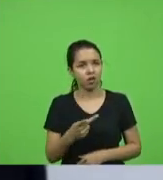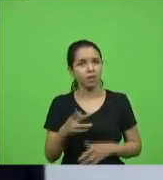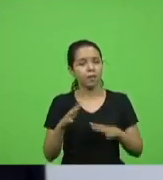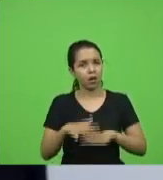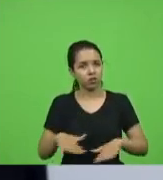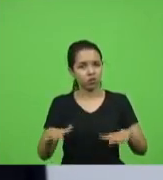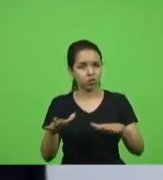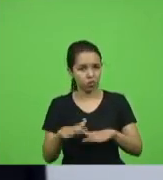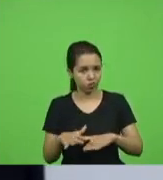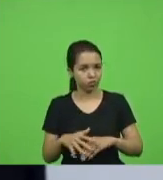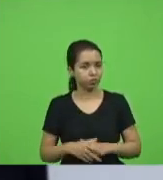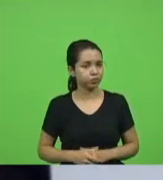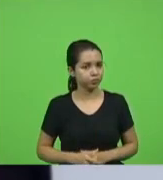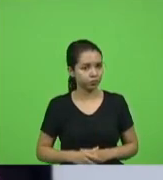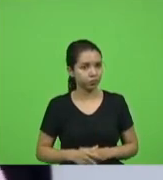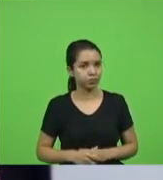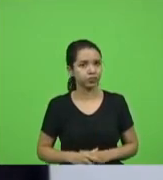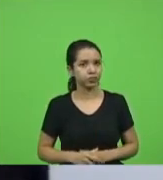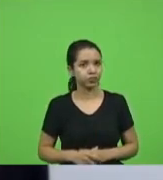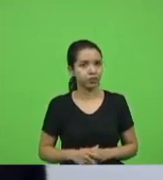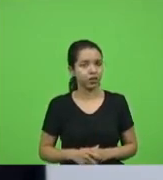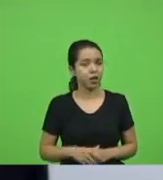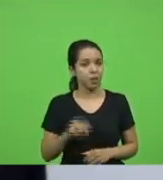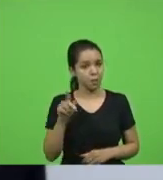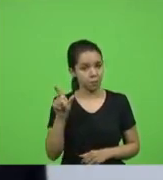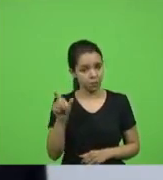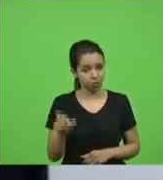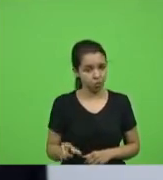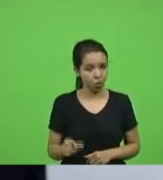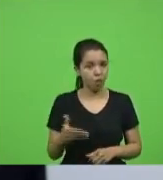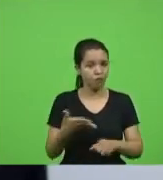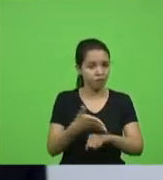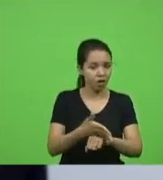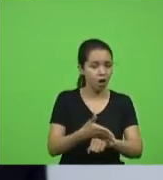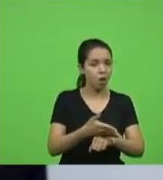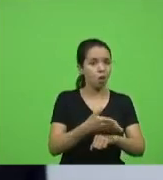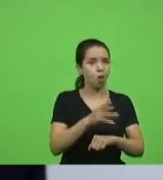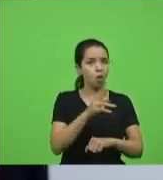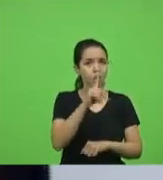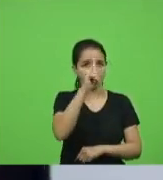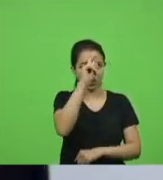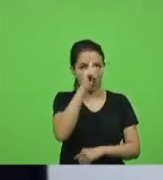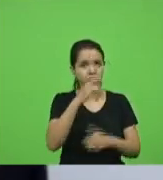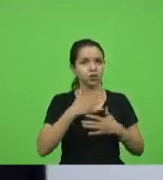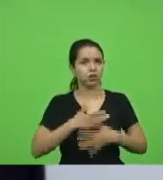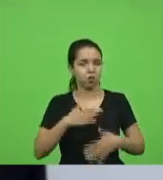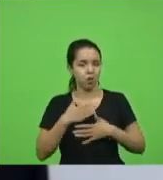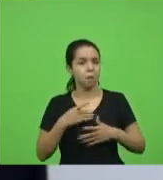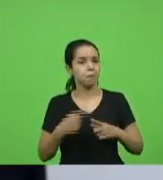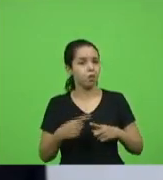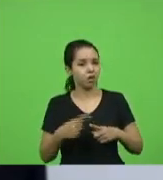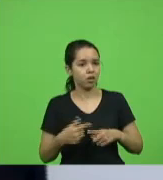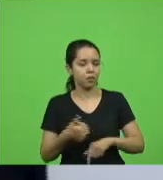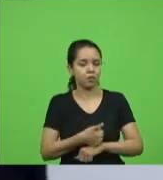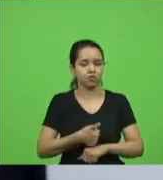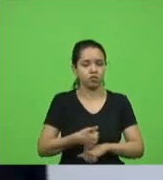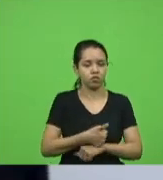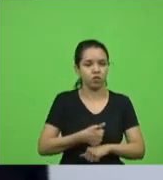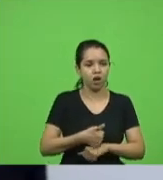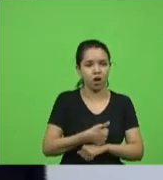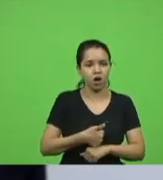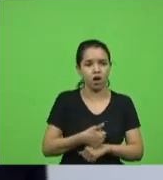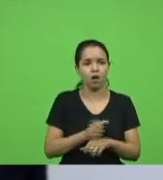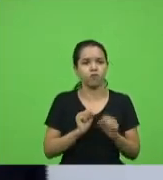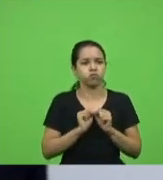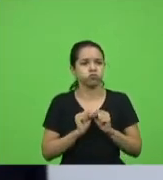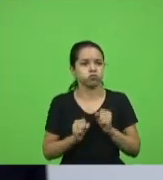olha depois que a pessoa está num hospital fica tranquilo porque os profissionais vão fazer o